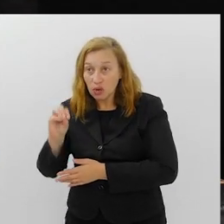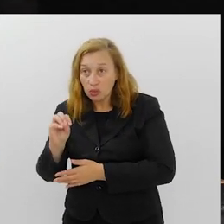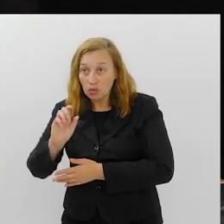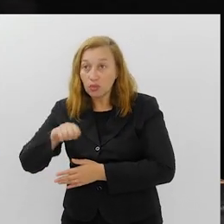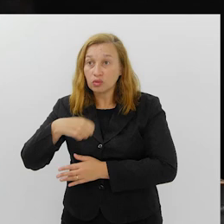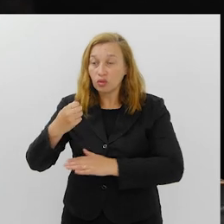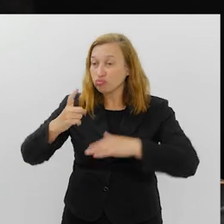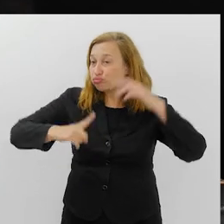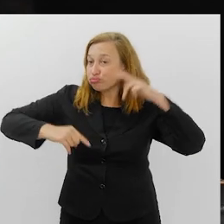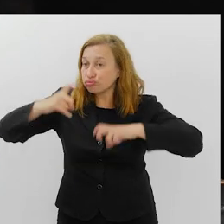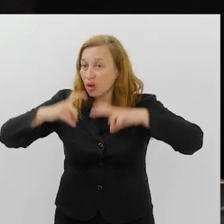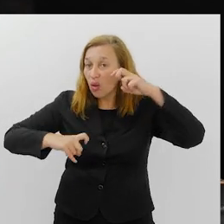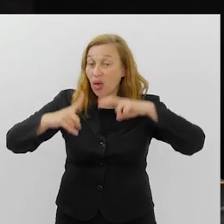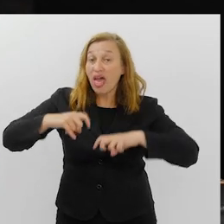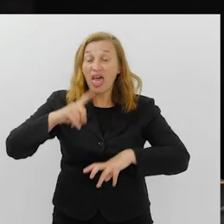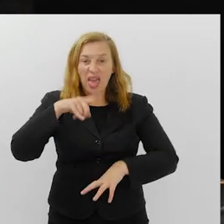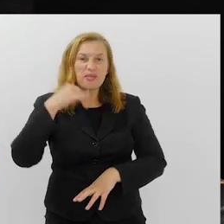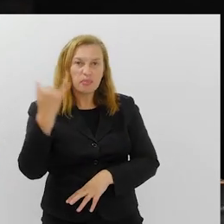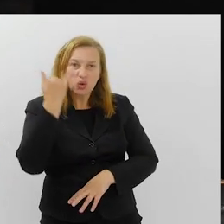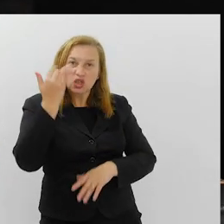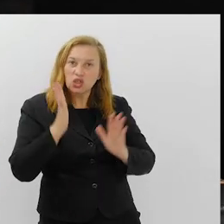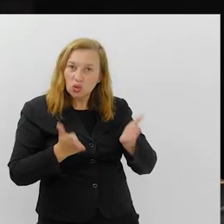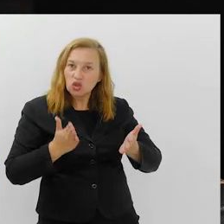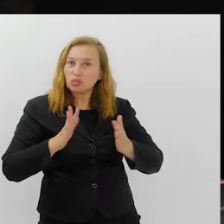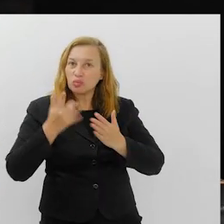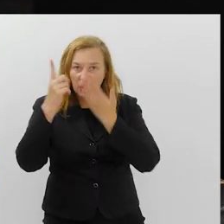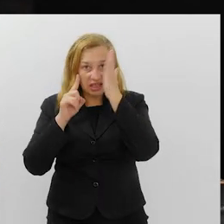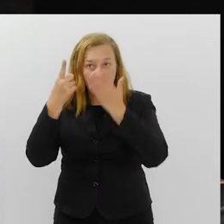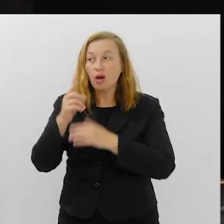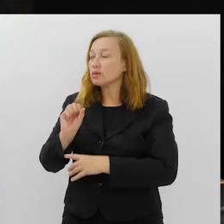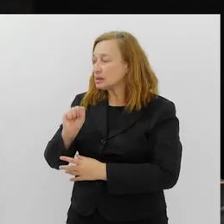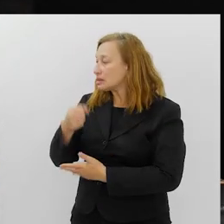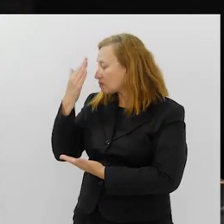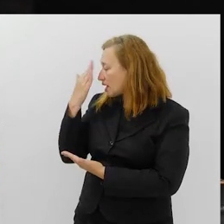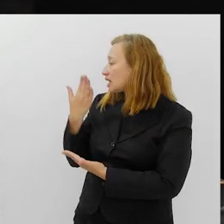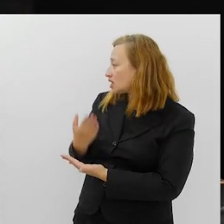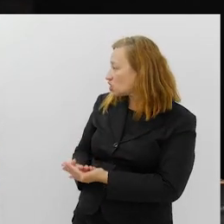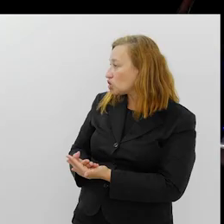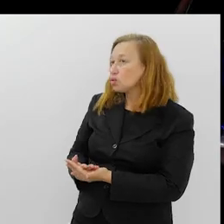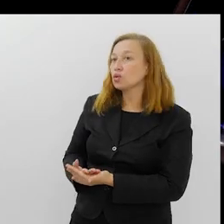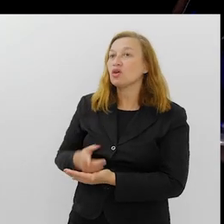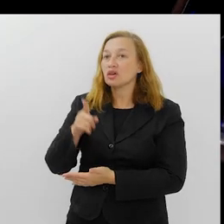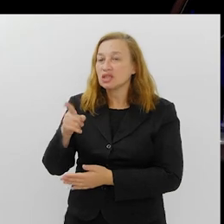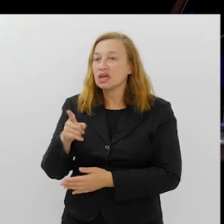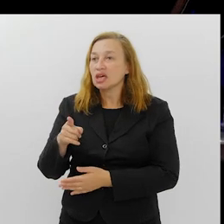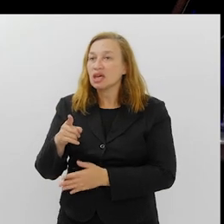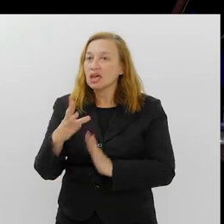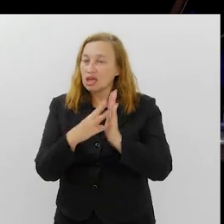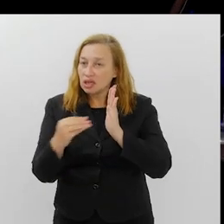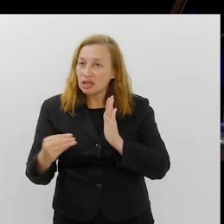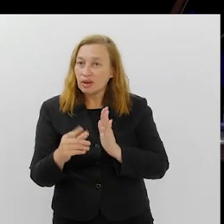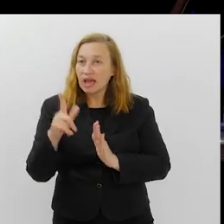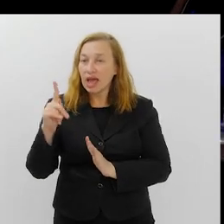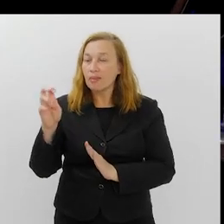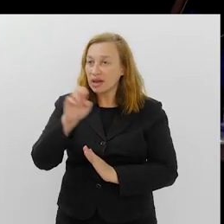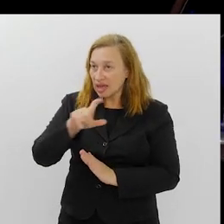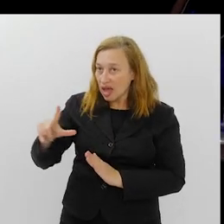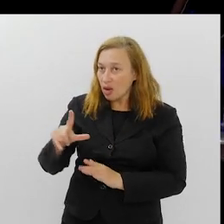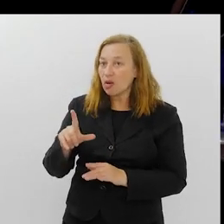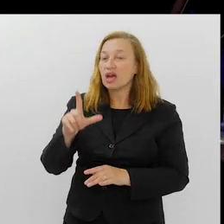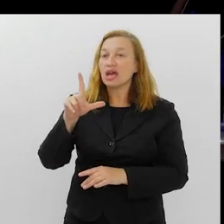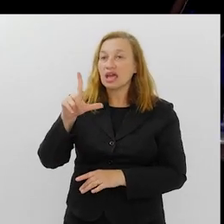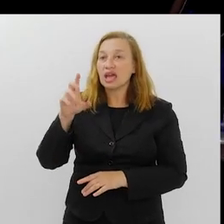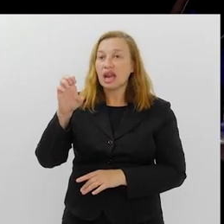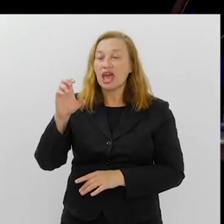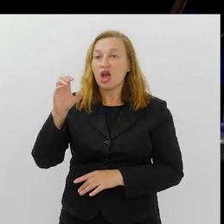para o carnaval hoje mesmo? Olha, Mauro, eu acredito sim. O exemplo que você deu, do Gabriel e do Leonardo, o